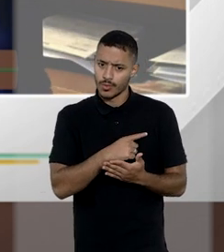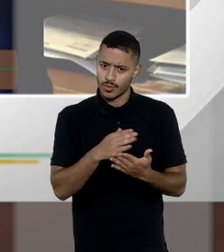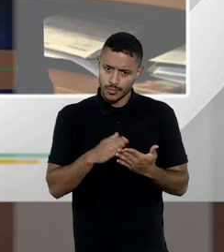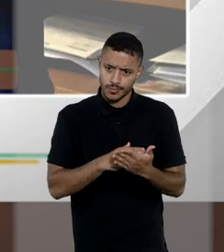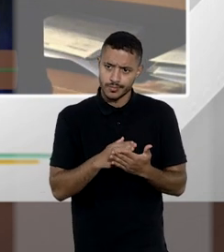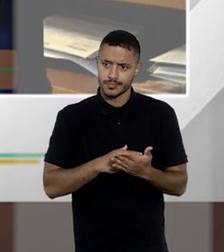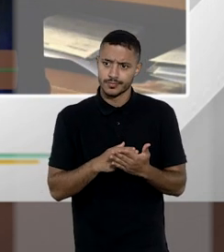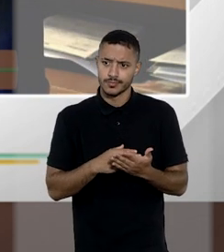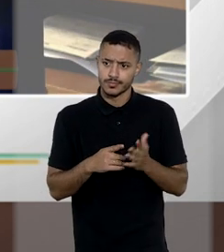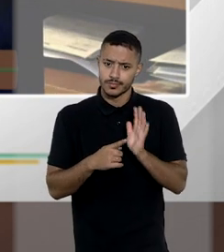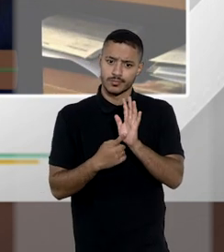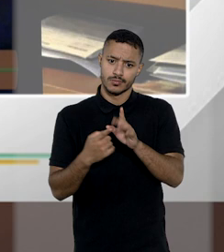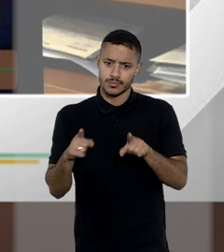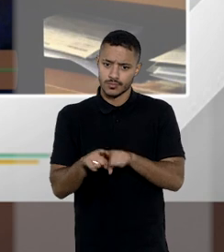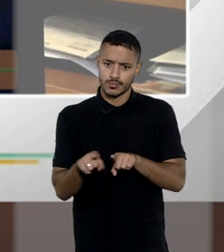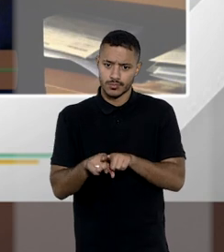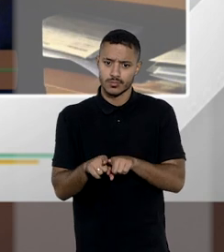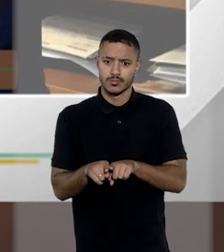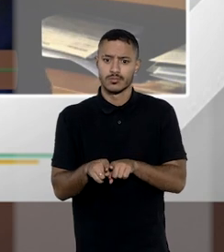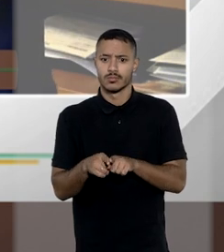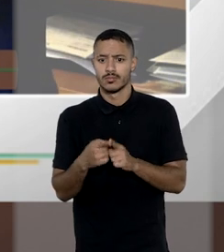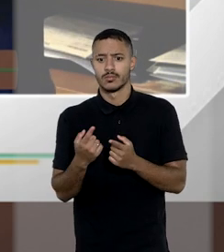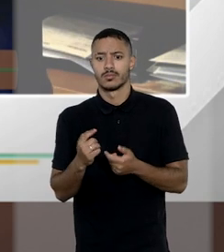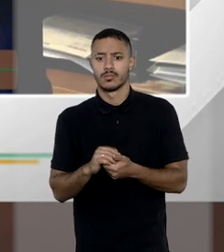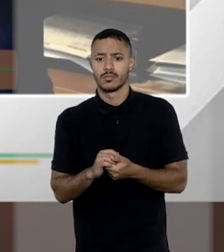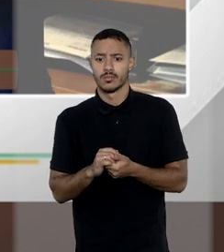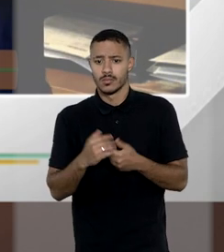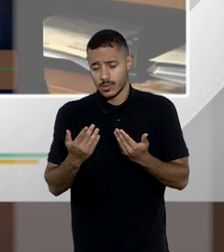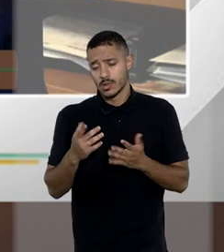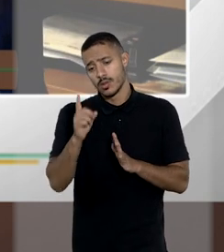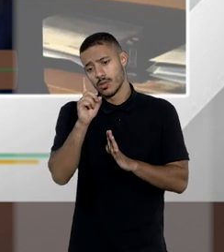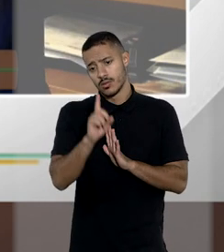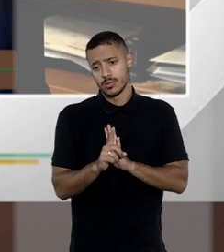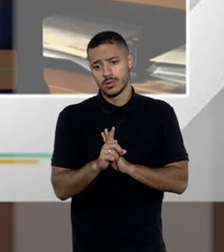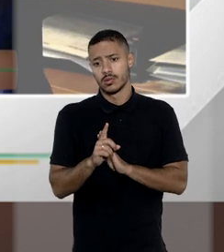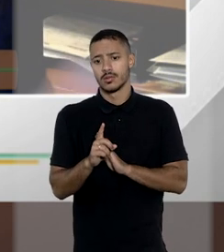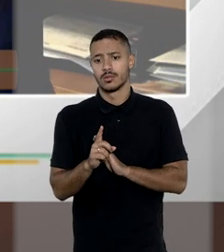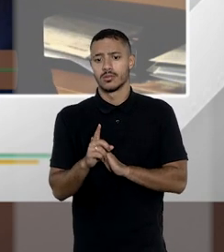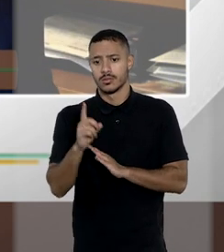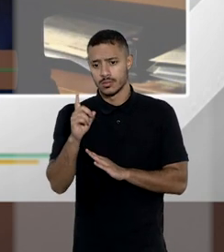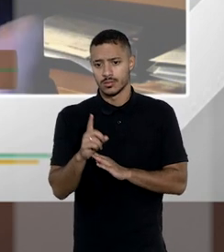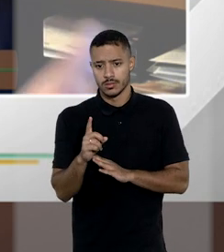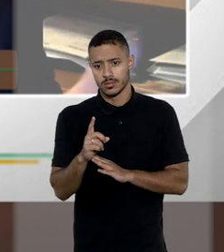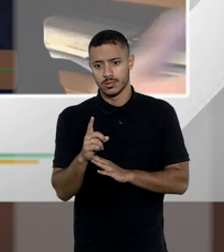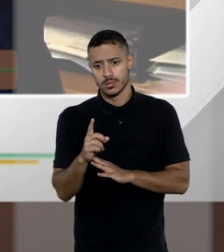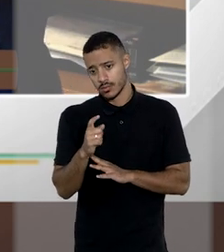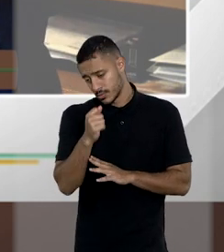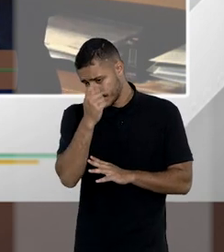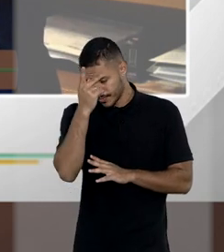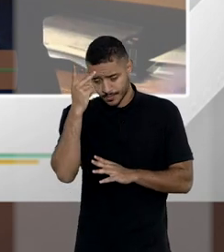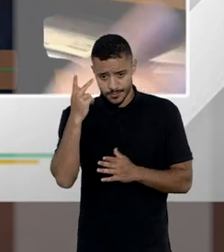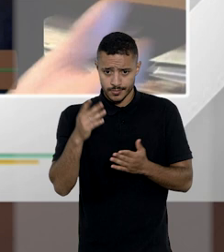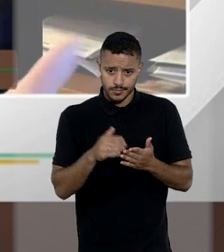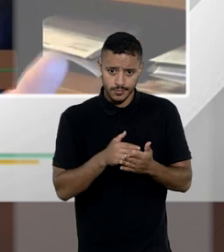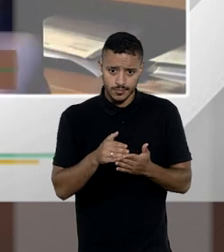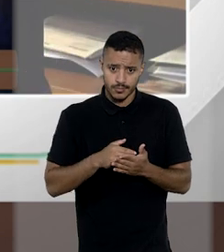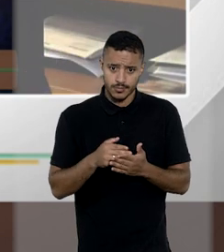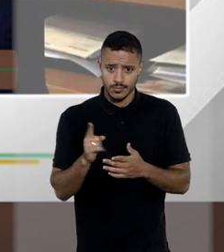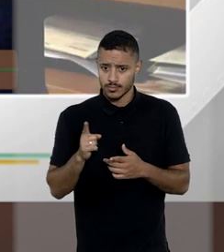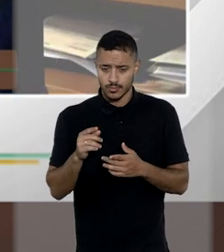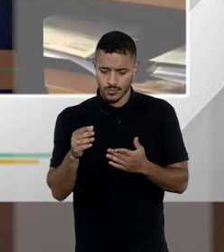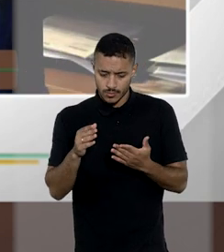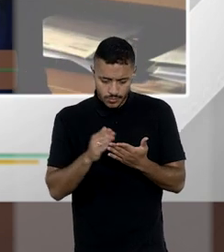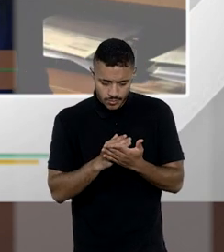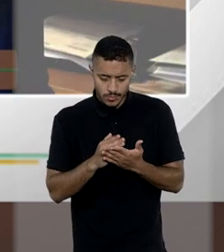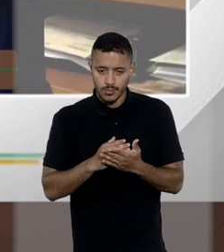livros deles publicados também na via virtual e esse é um direito que ingressa são direitos autorais de livros